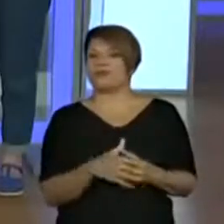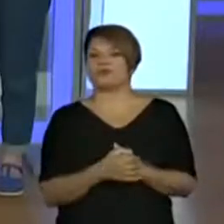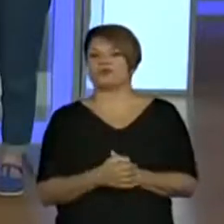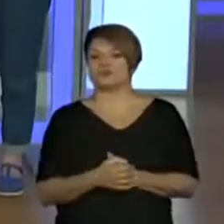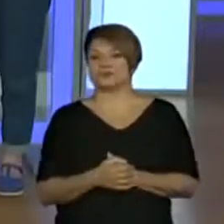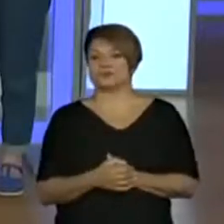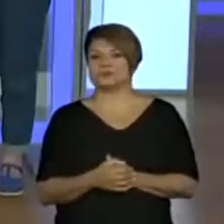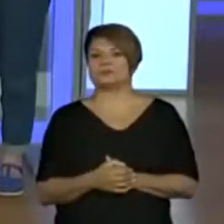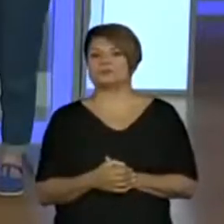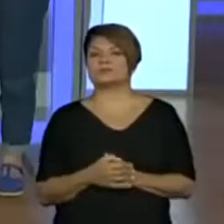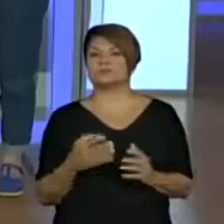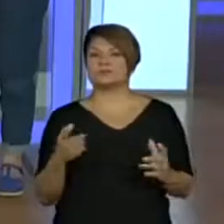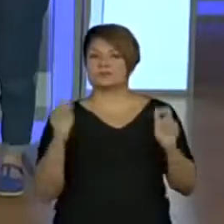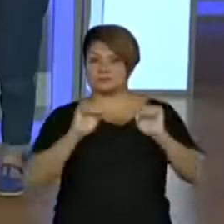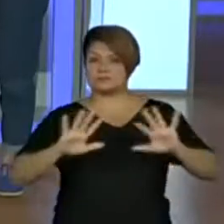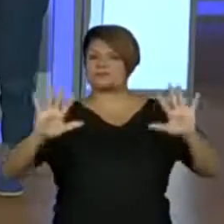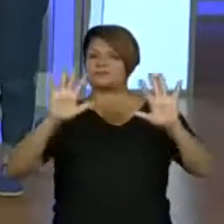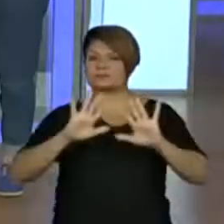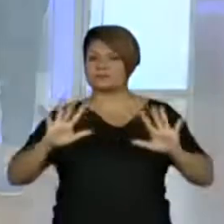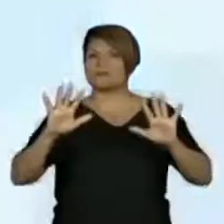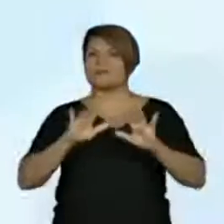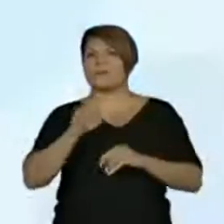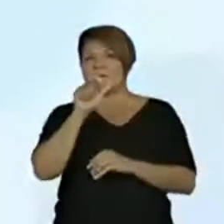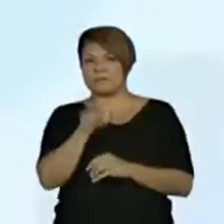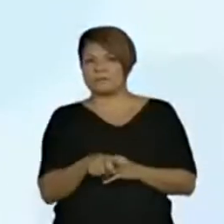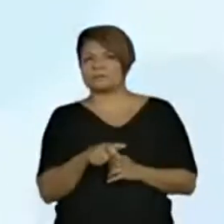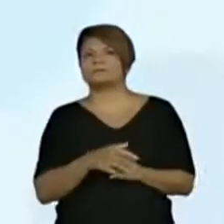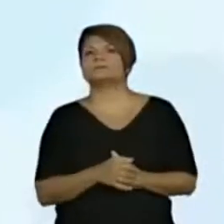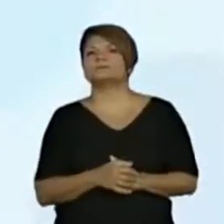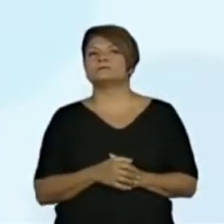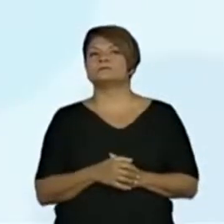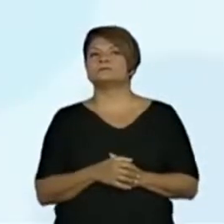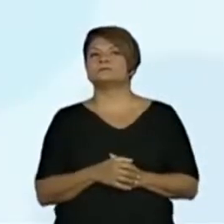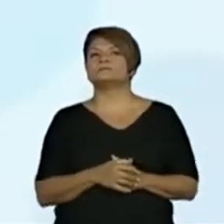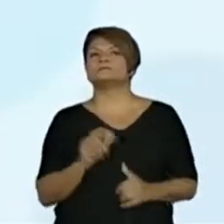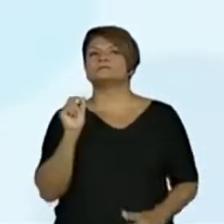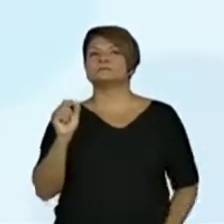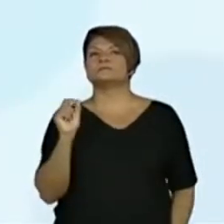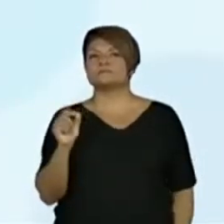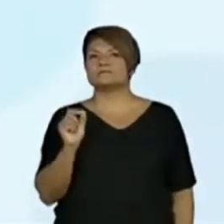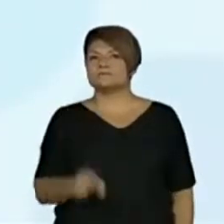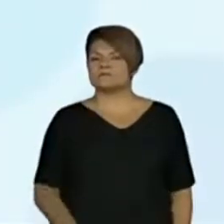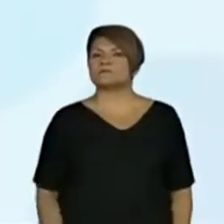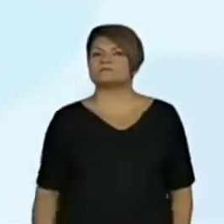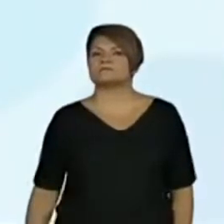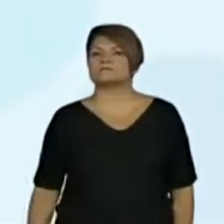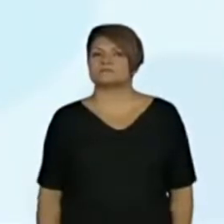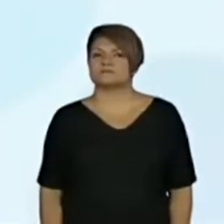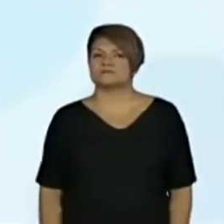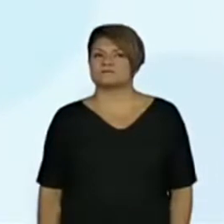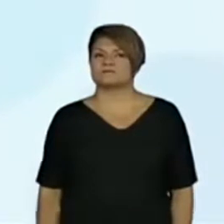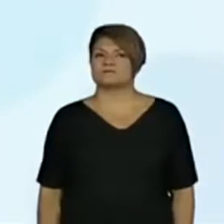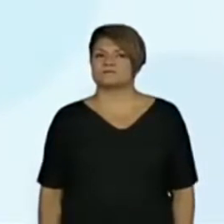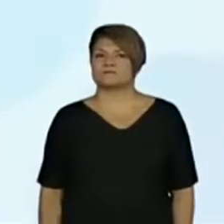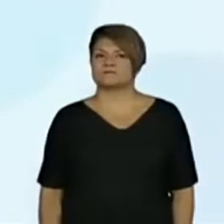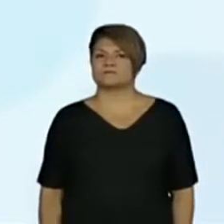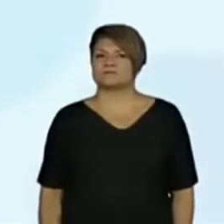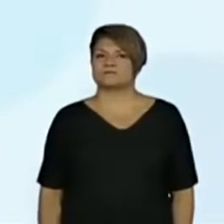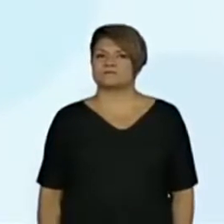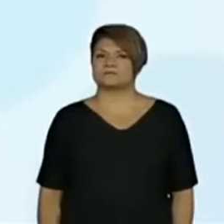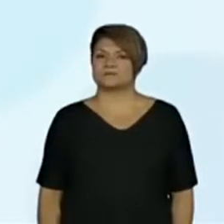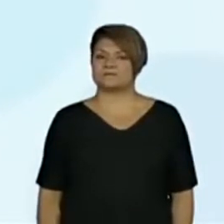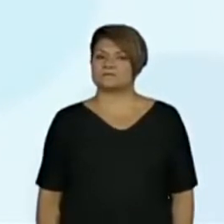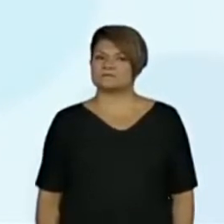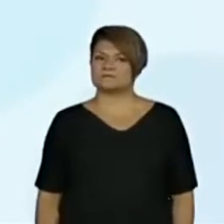E aí, na imagem, a gente começa a ver lá no cantinho, quando aparece o tal duende para representar o personagem. Olha só.